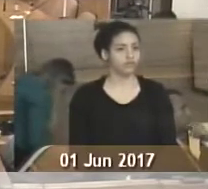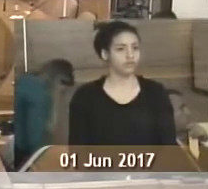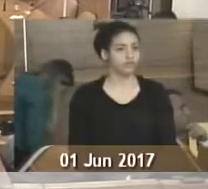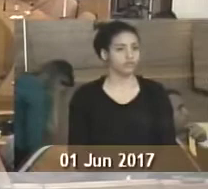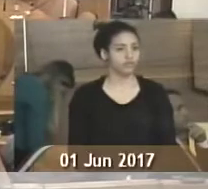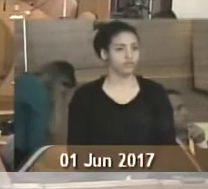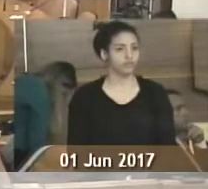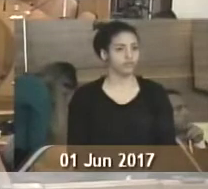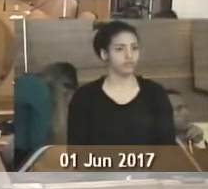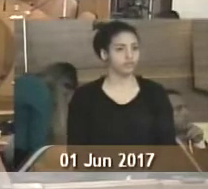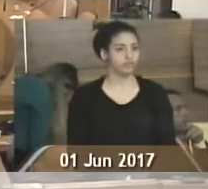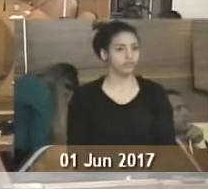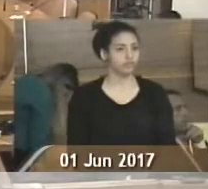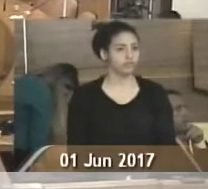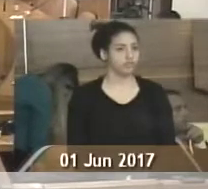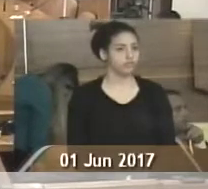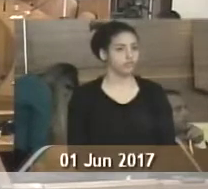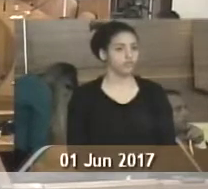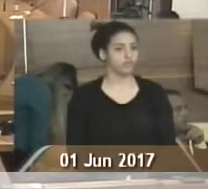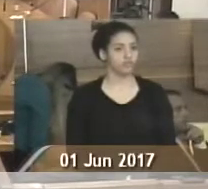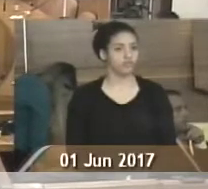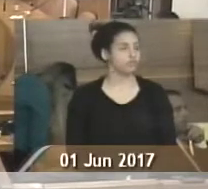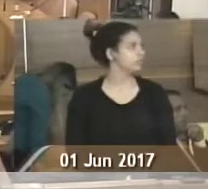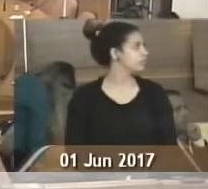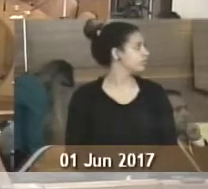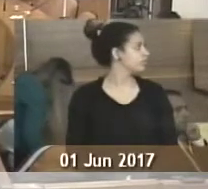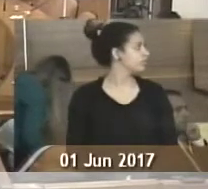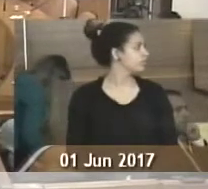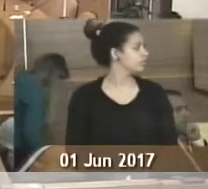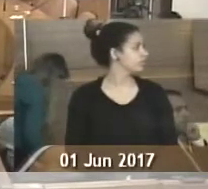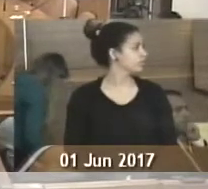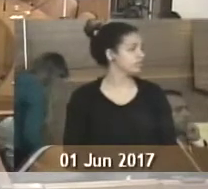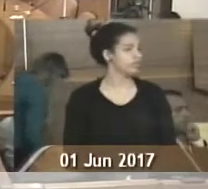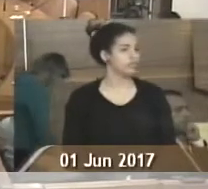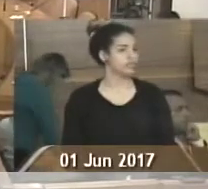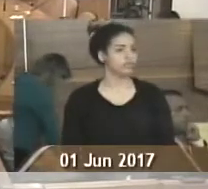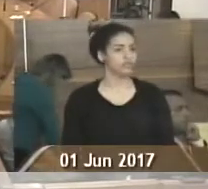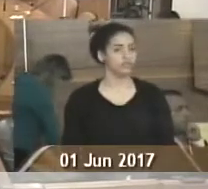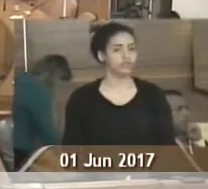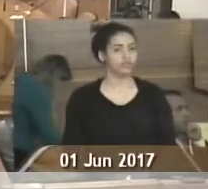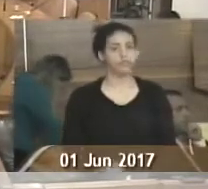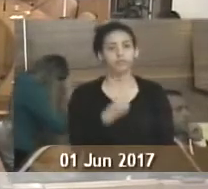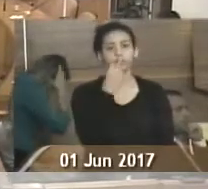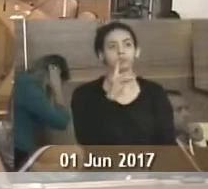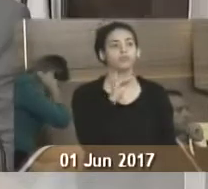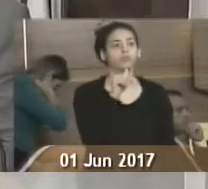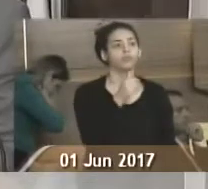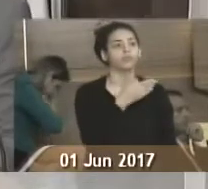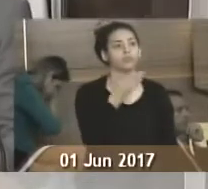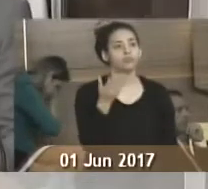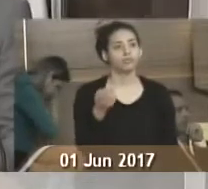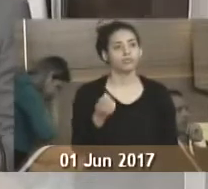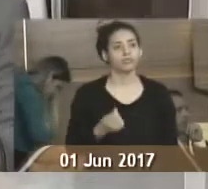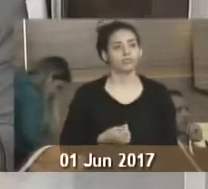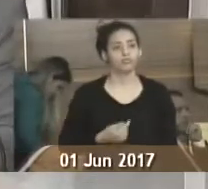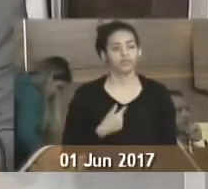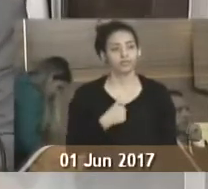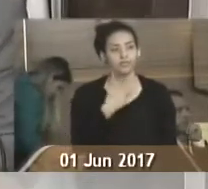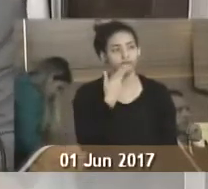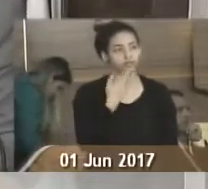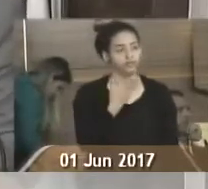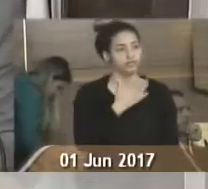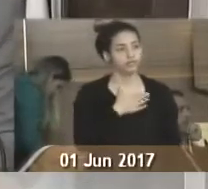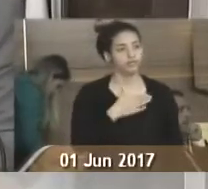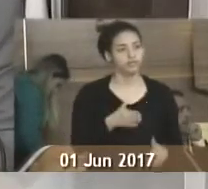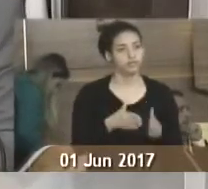Bem, se não liberar meu tempo, eu vou falar dez minutos, hein? As pessoas do bem, bom dia. Bem, eu venho falar